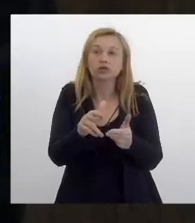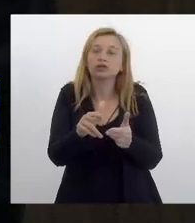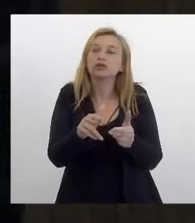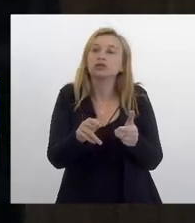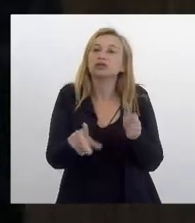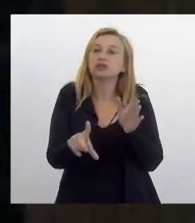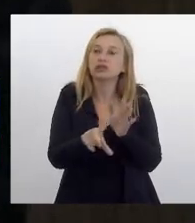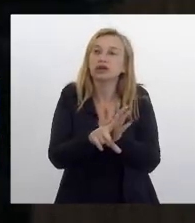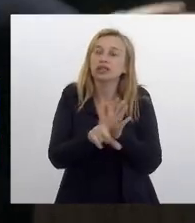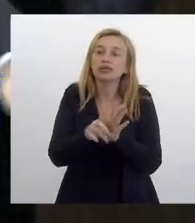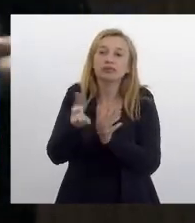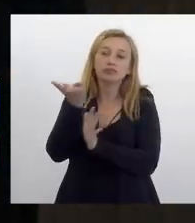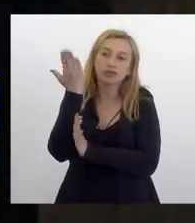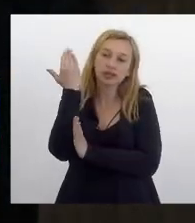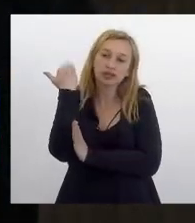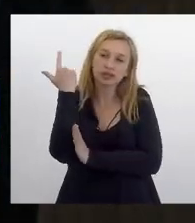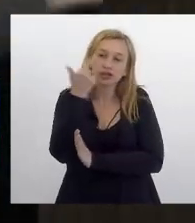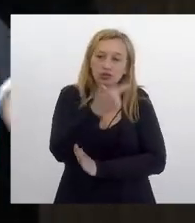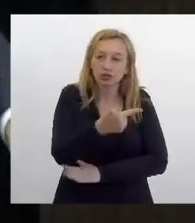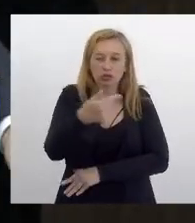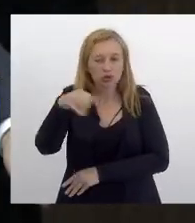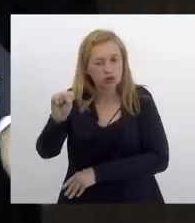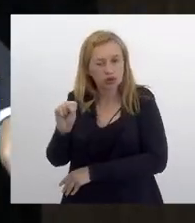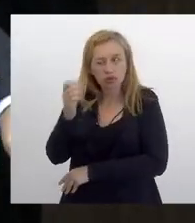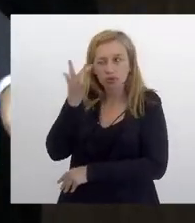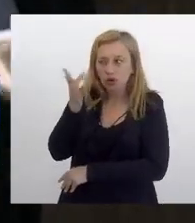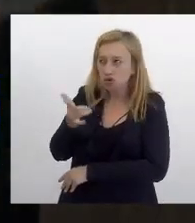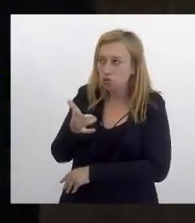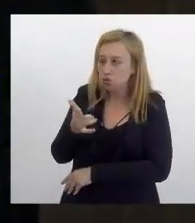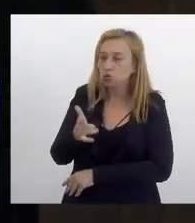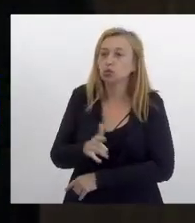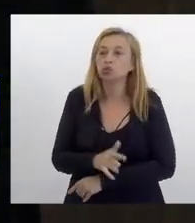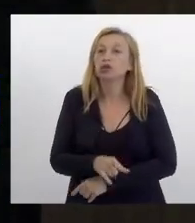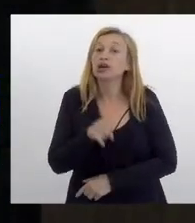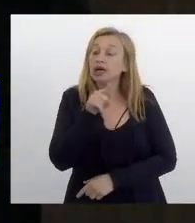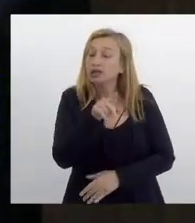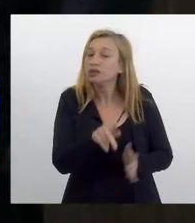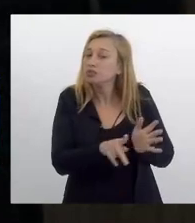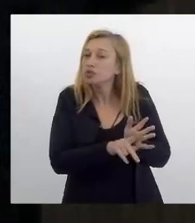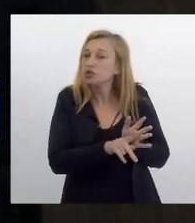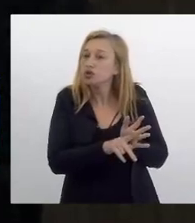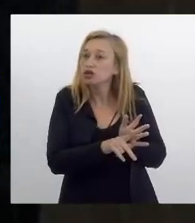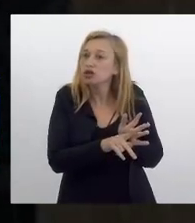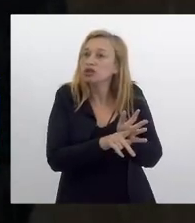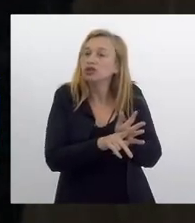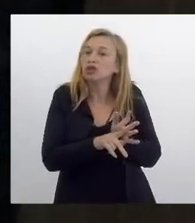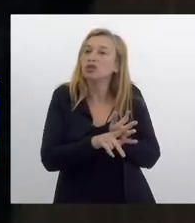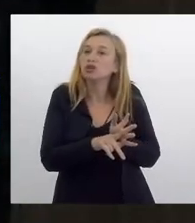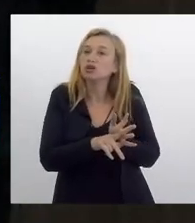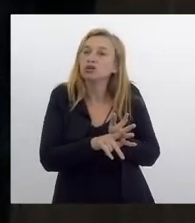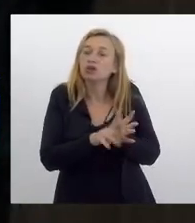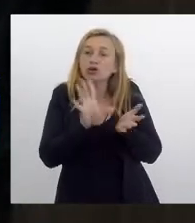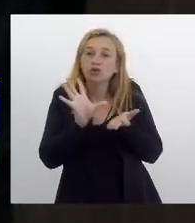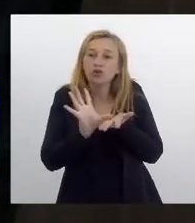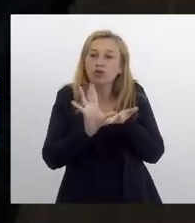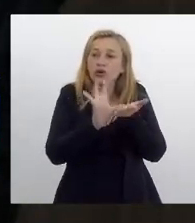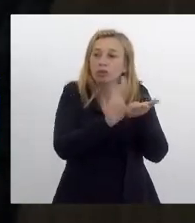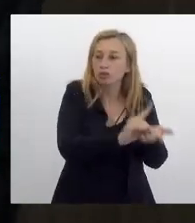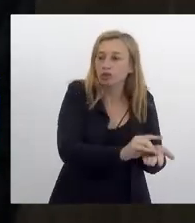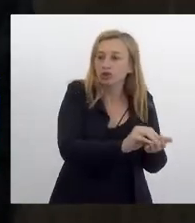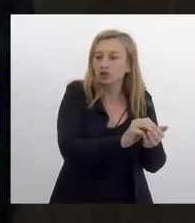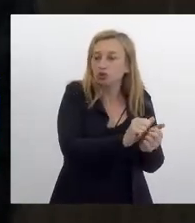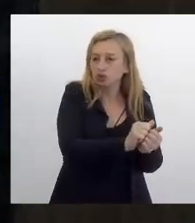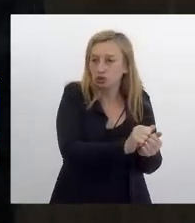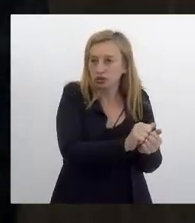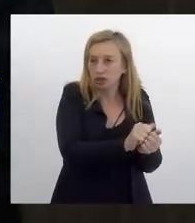legislatura passada, em 2018, salvo engano. Este projeto foi protocolado e não